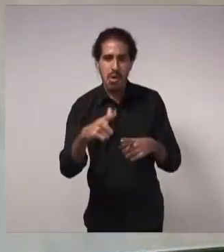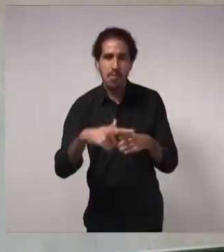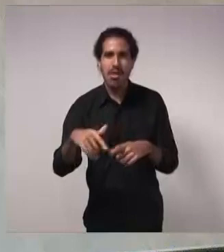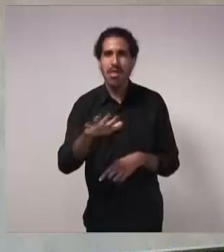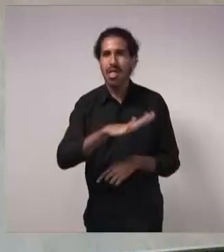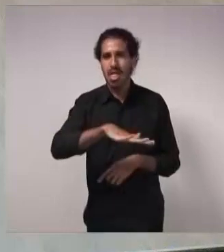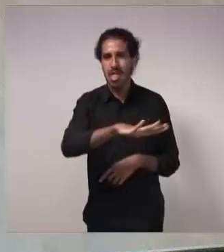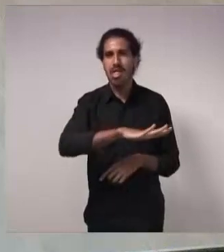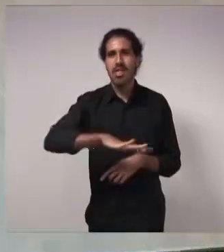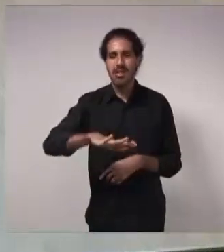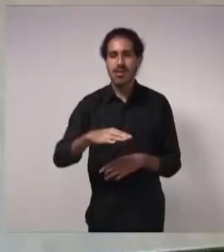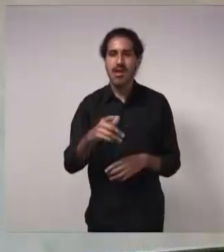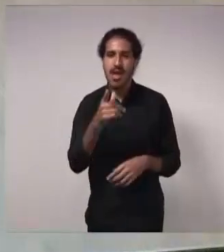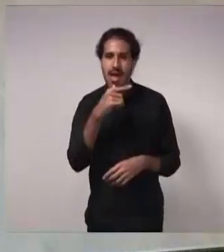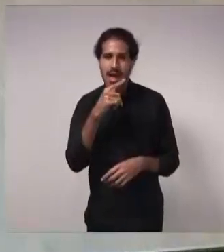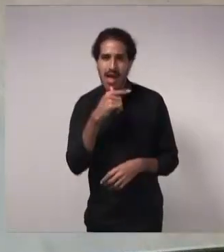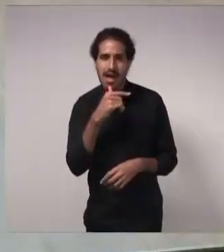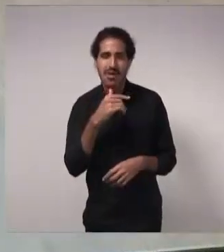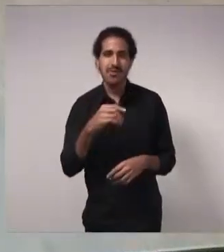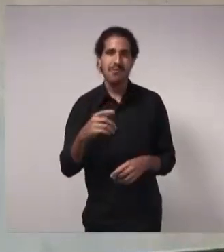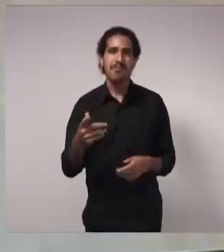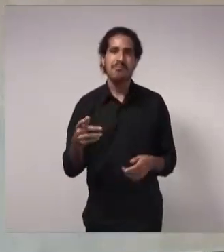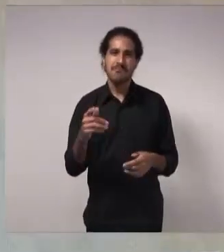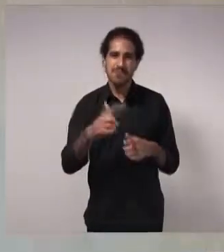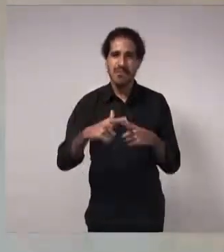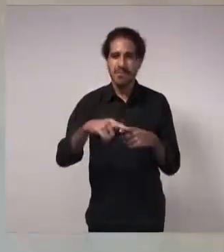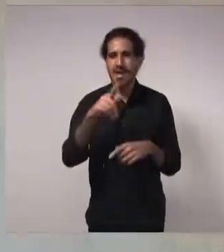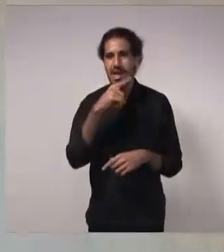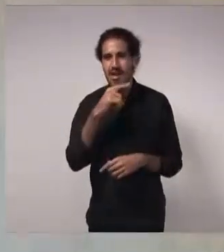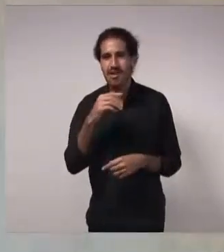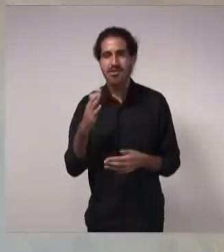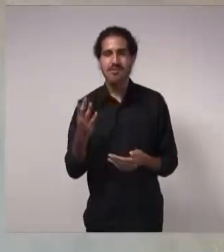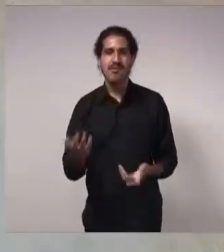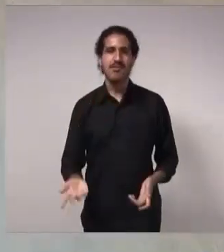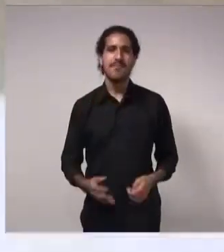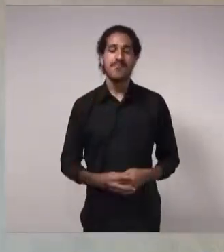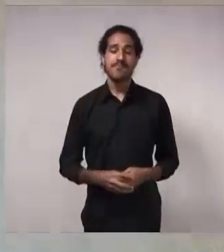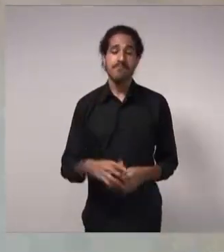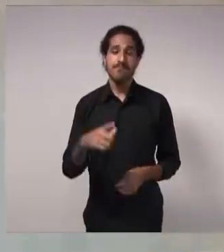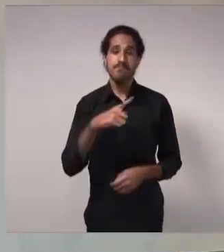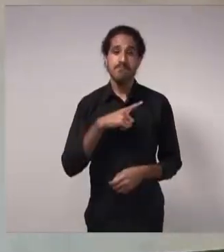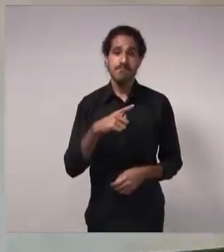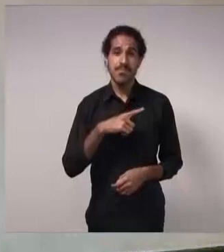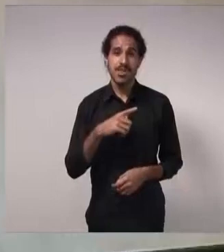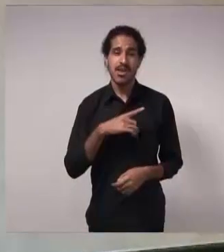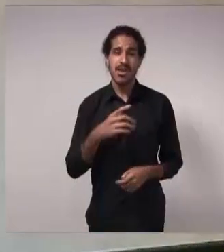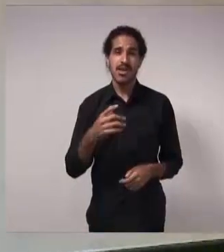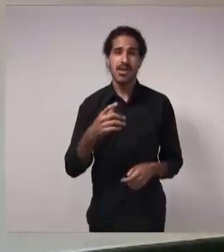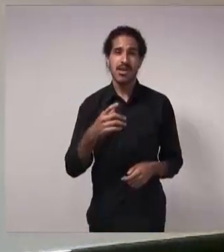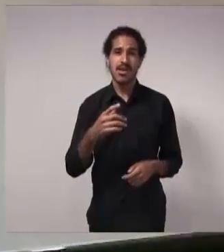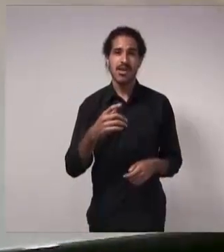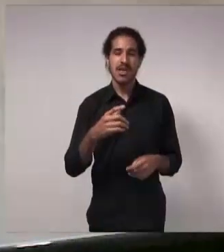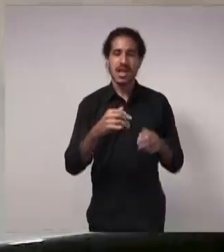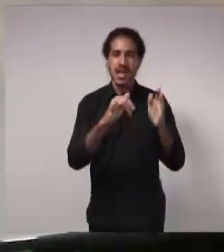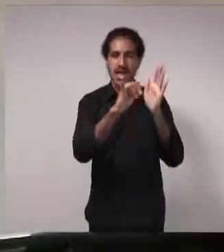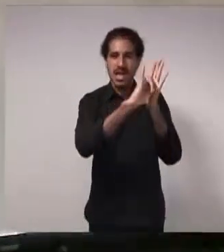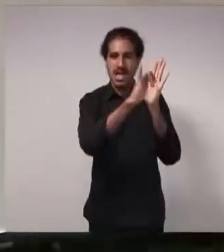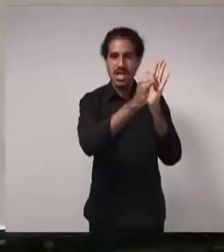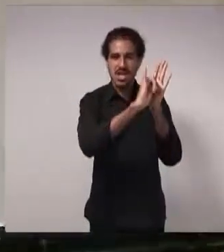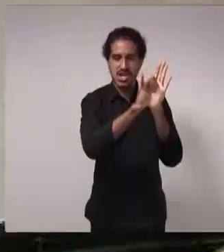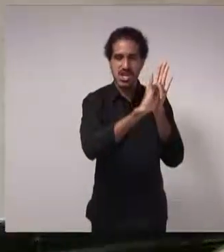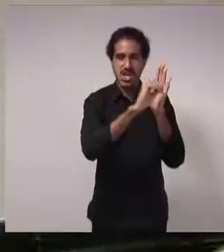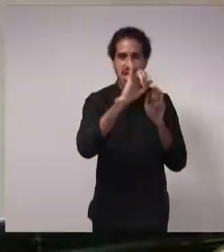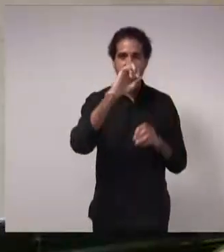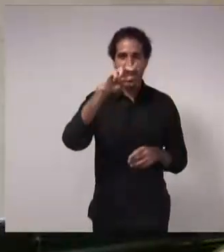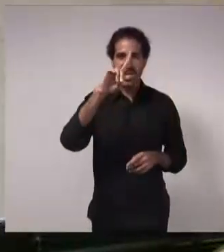urbano de água, estresse hídrico. Nós temos tido altos índices de demanda de água,